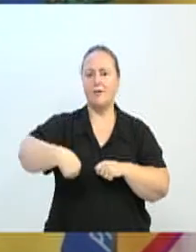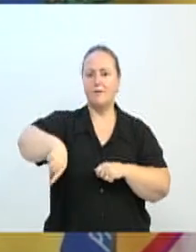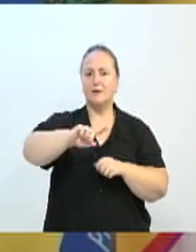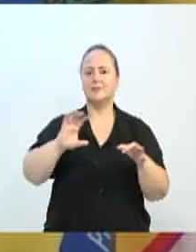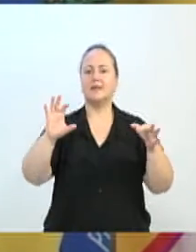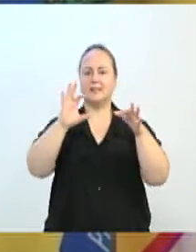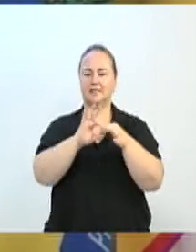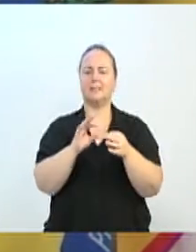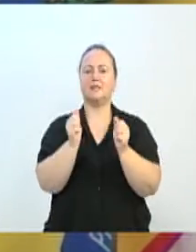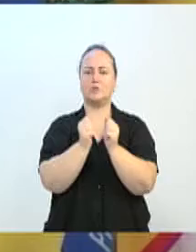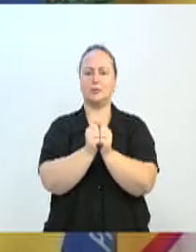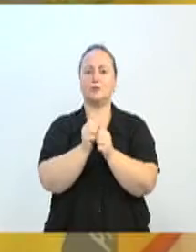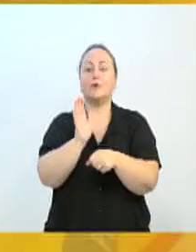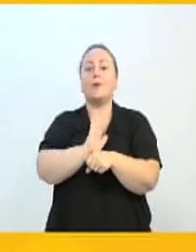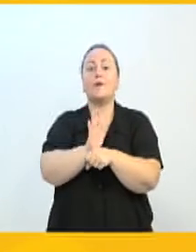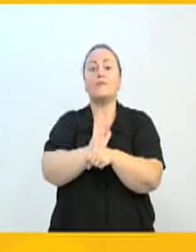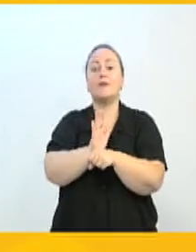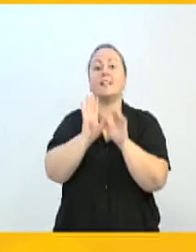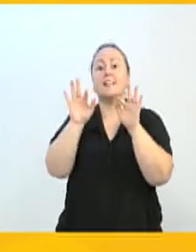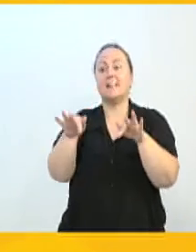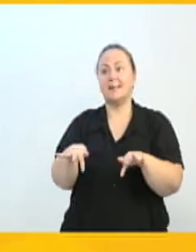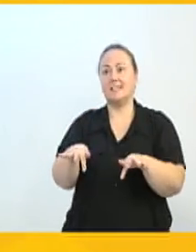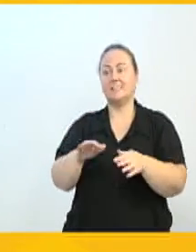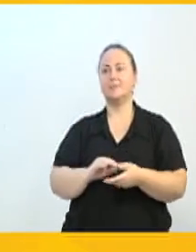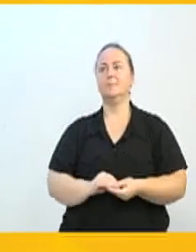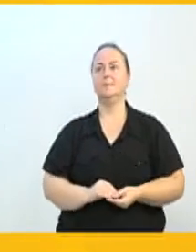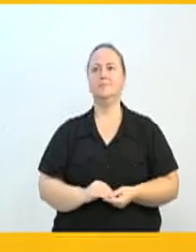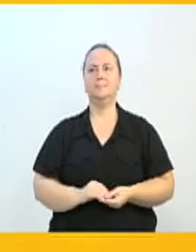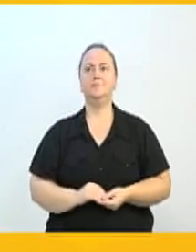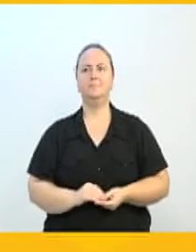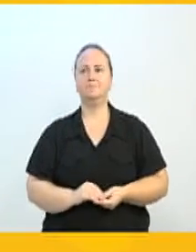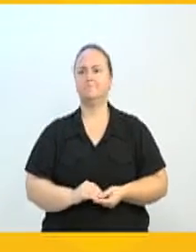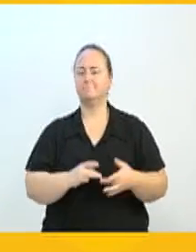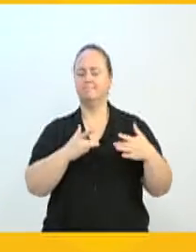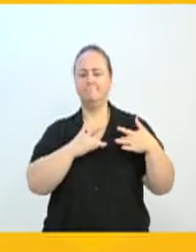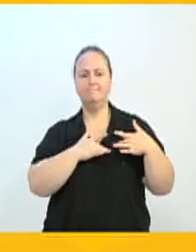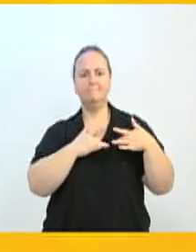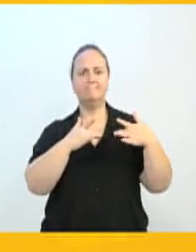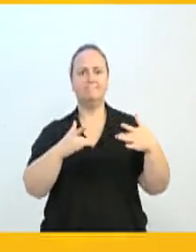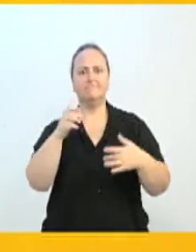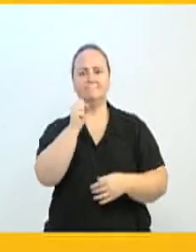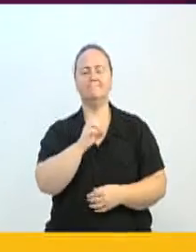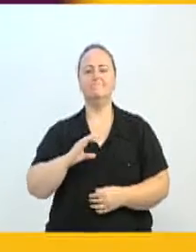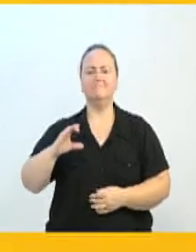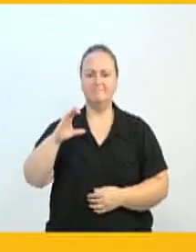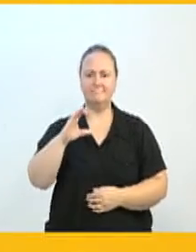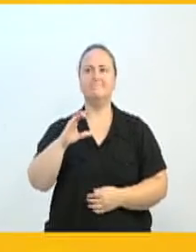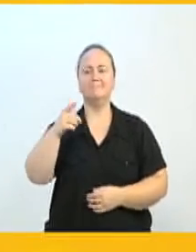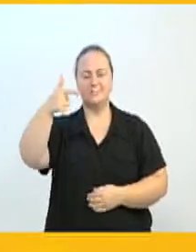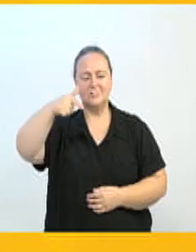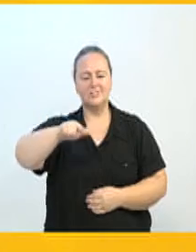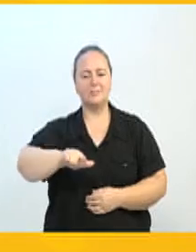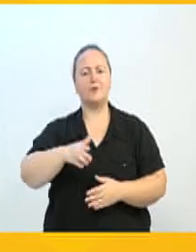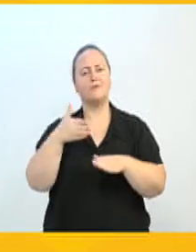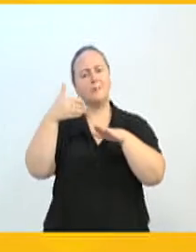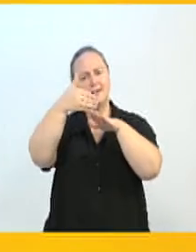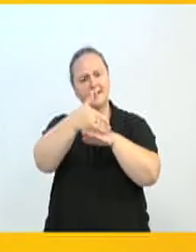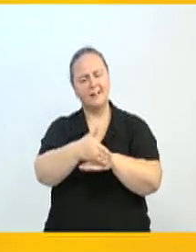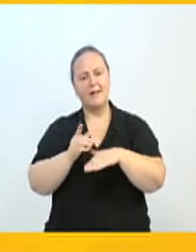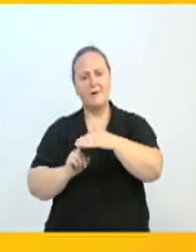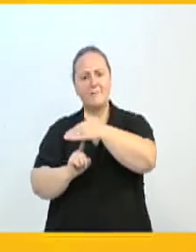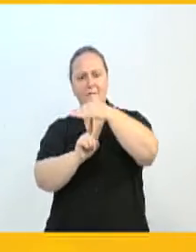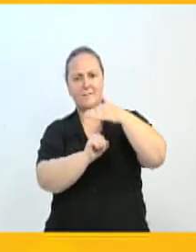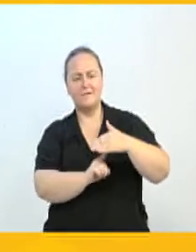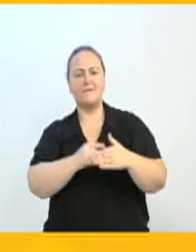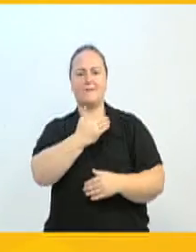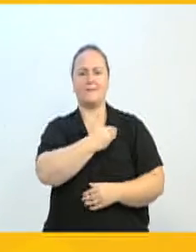Gostaria de passar um vídeo ali, só para encerrar. A maior feira de solidariedade de Santa Catarina está de volta. Visite a Feira da Amizade, dias